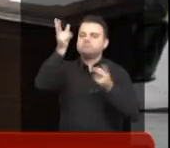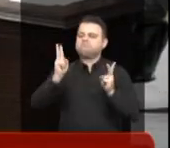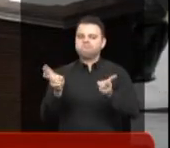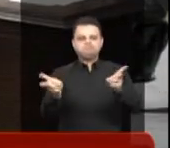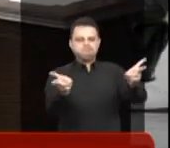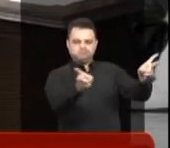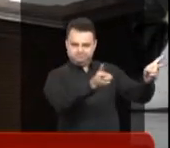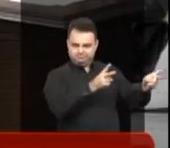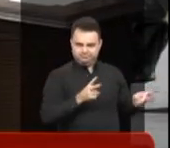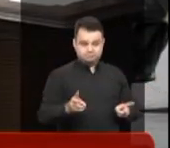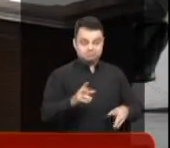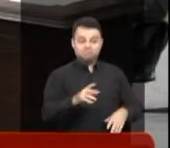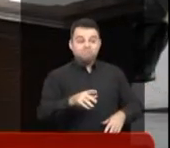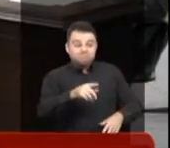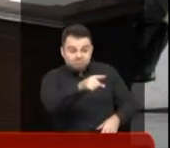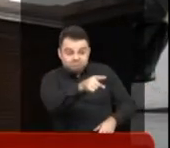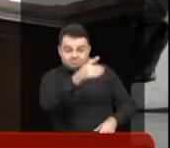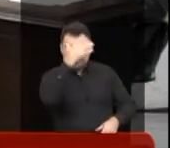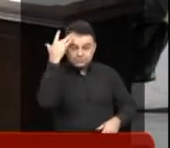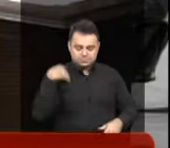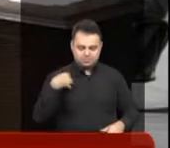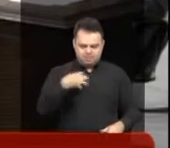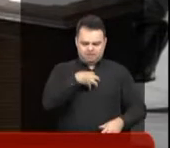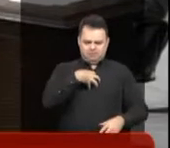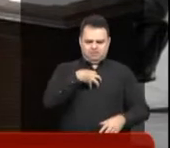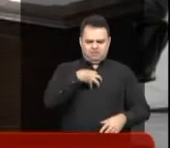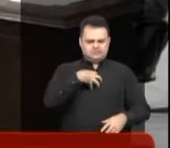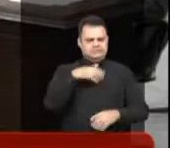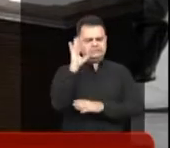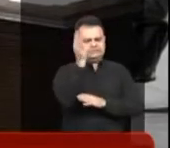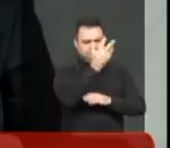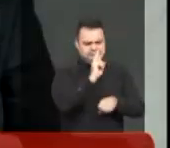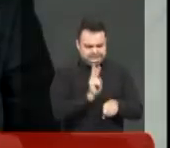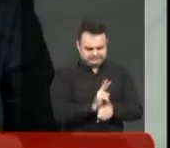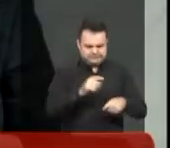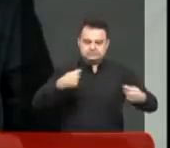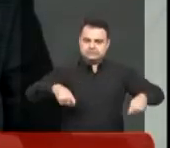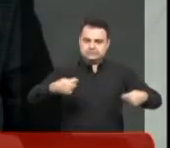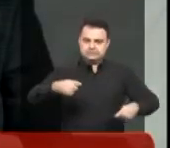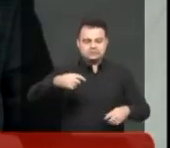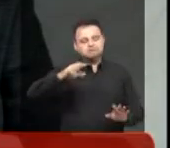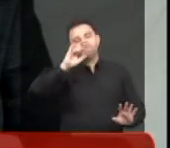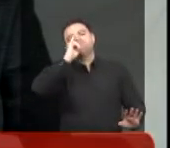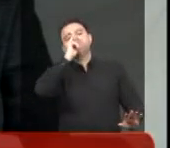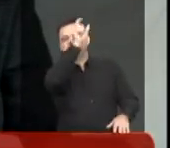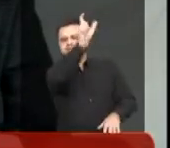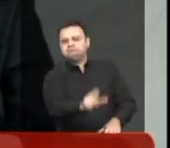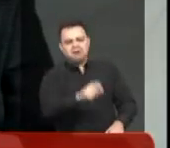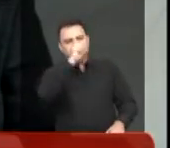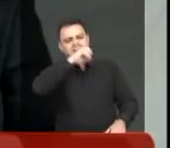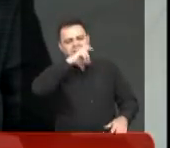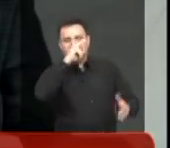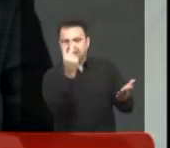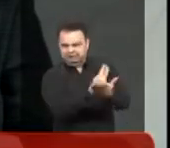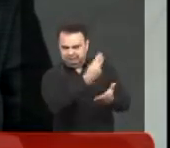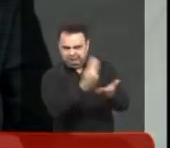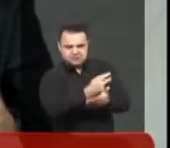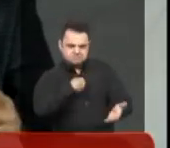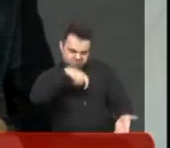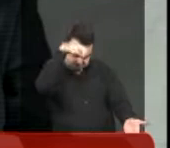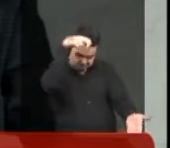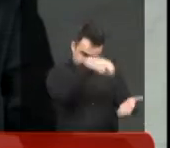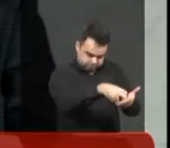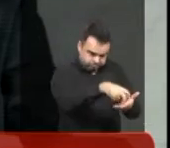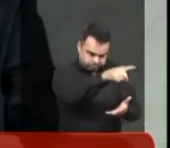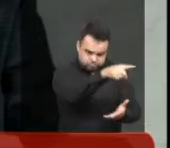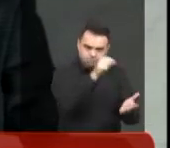despertar nessa pessoa a importância do meio ambiente. Tem gente que, a partir de uma penalidade, adquire a consciência